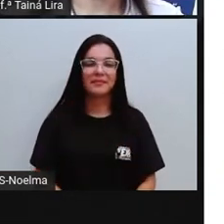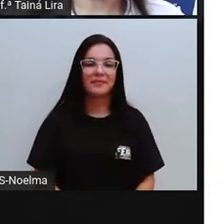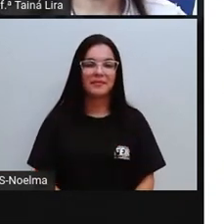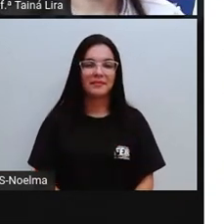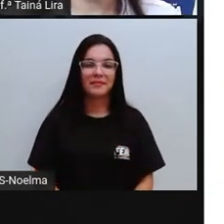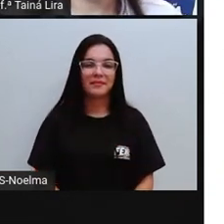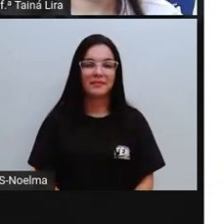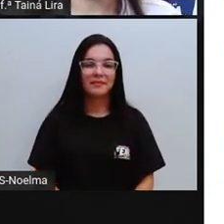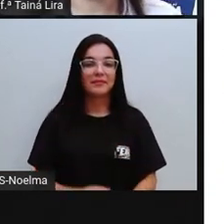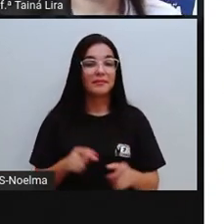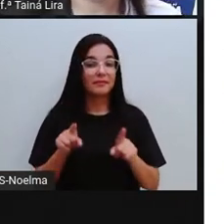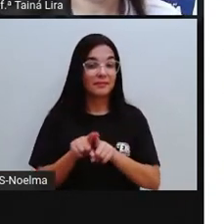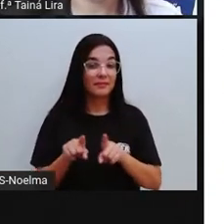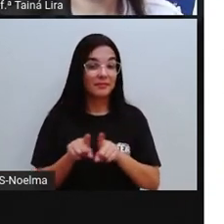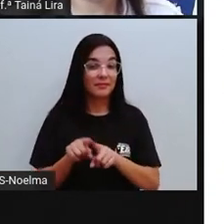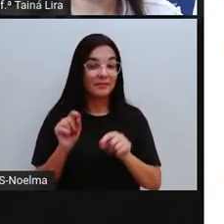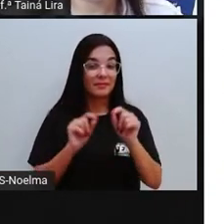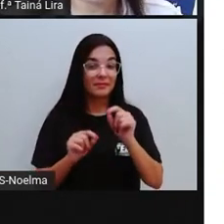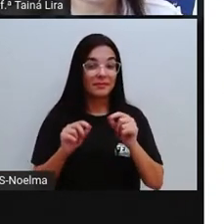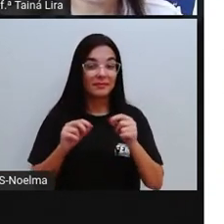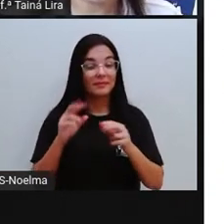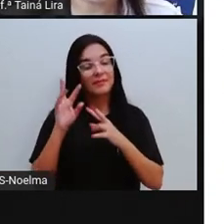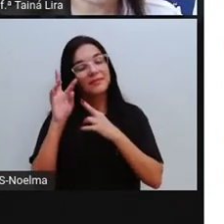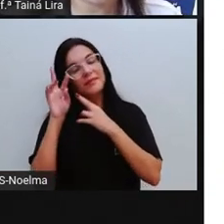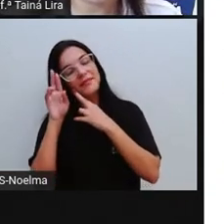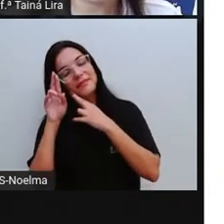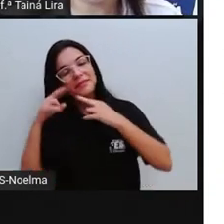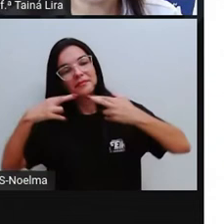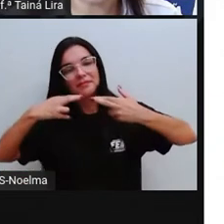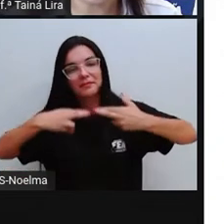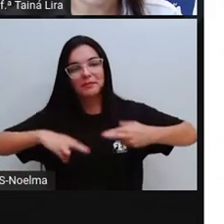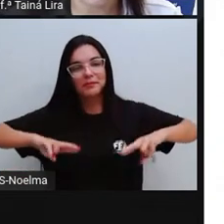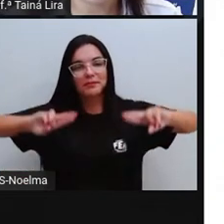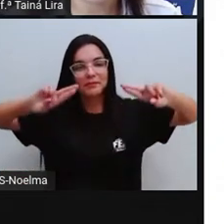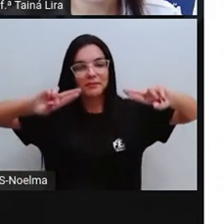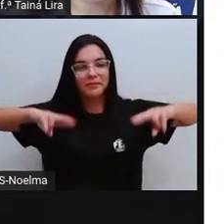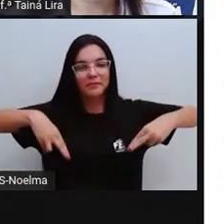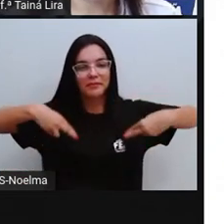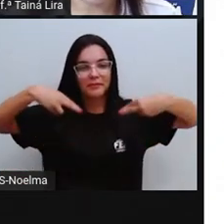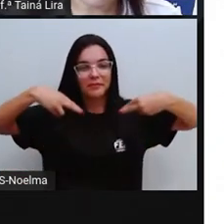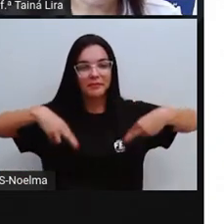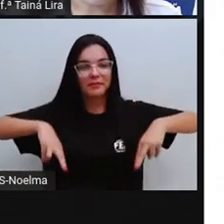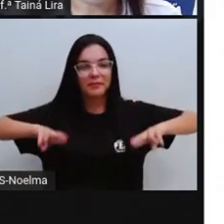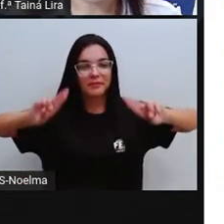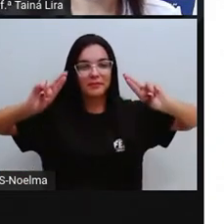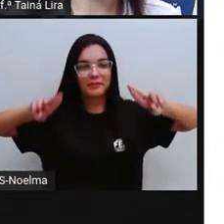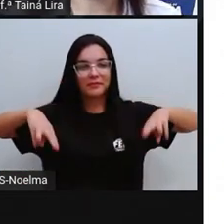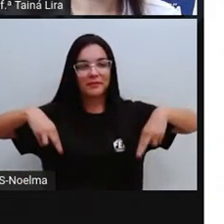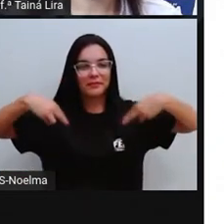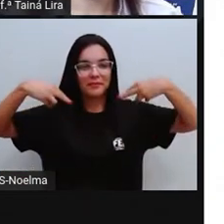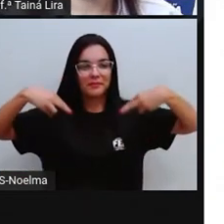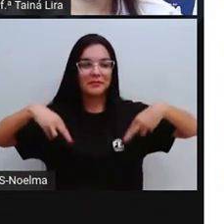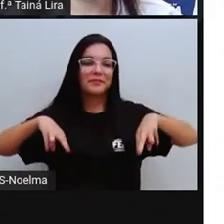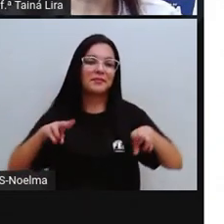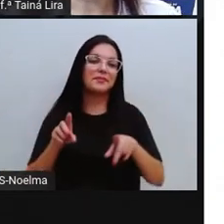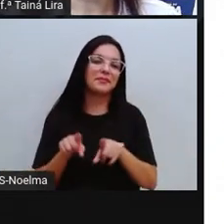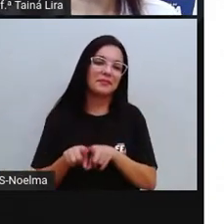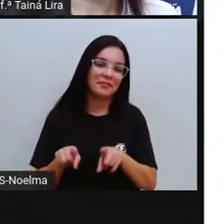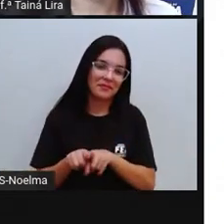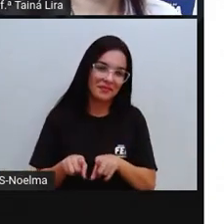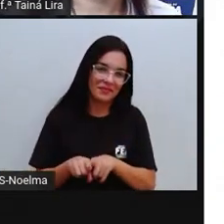Assim como o hábito, olha lá, de deitar em redes, dormir em redes, tá? Porque na realidade